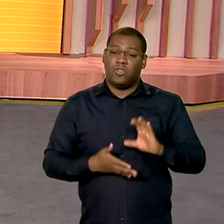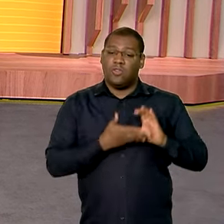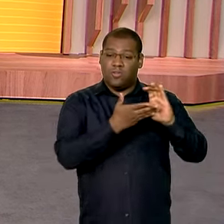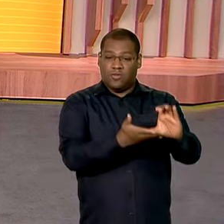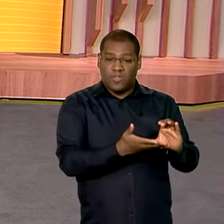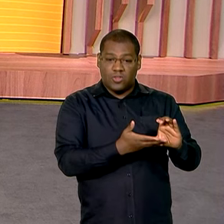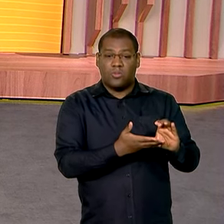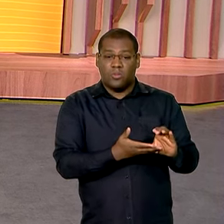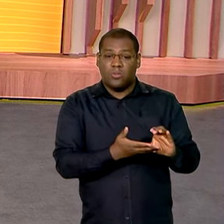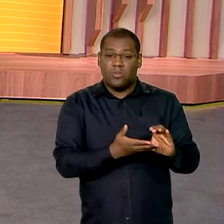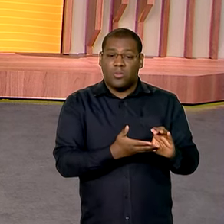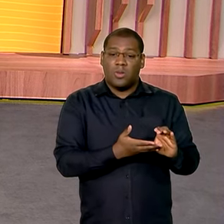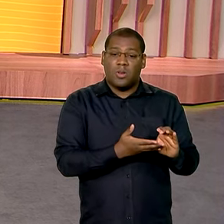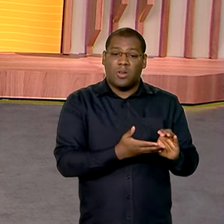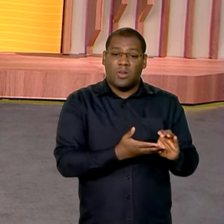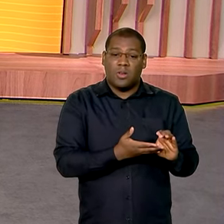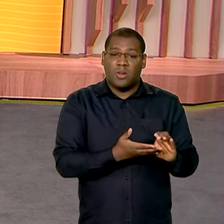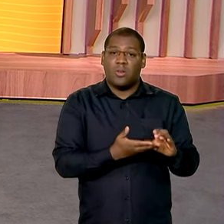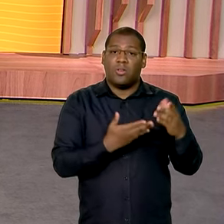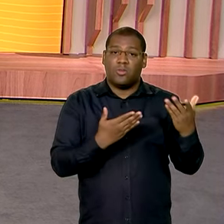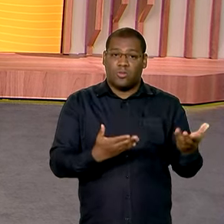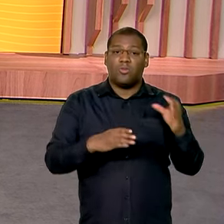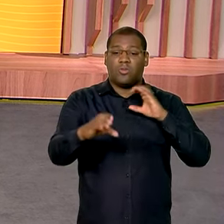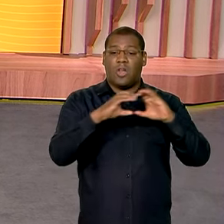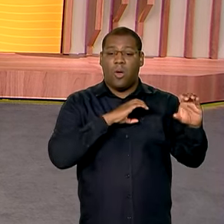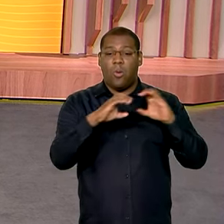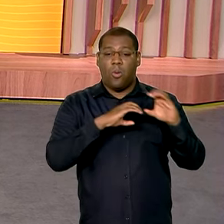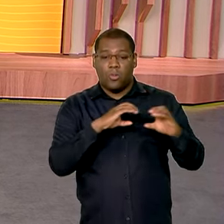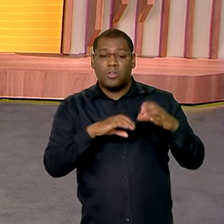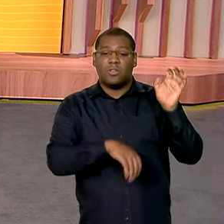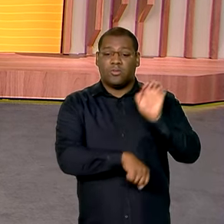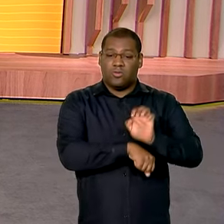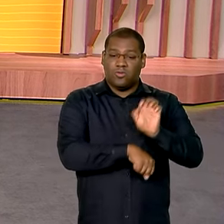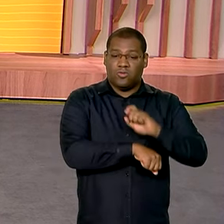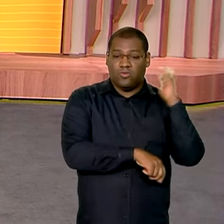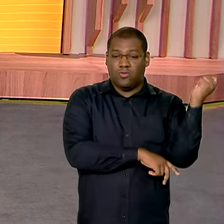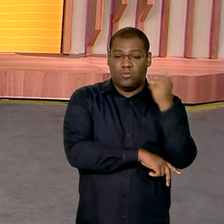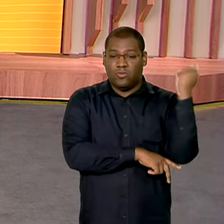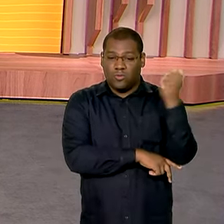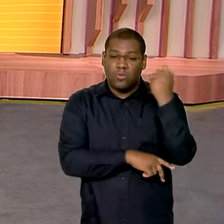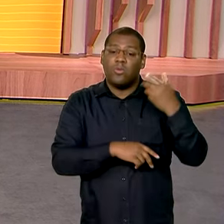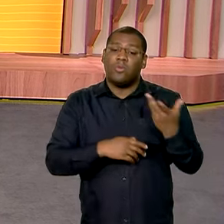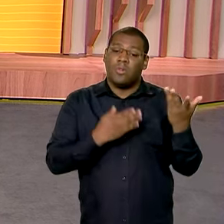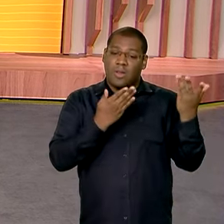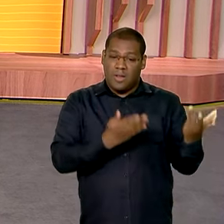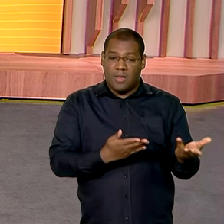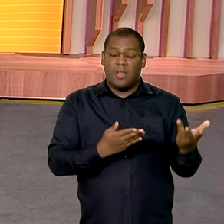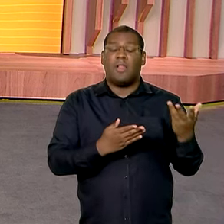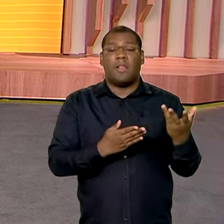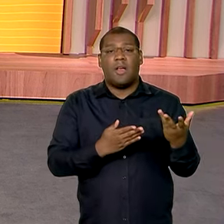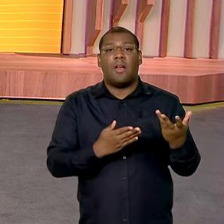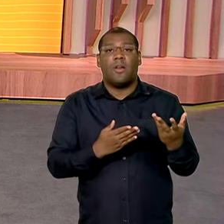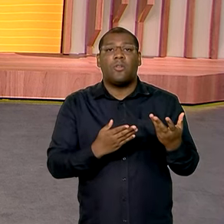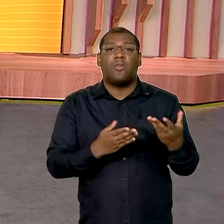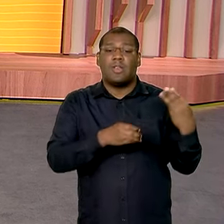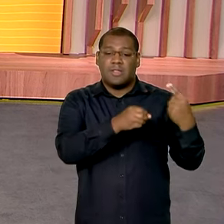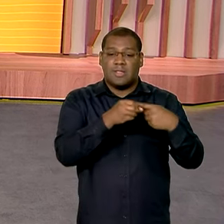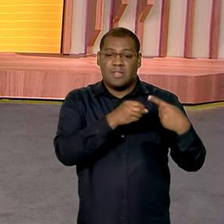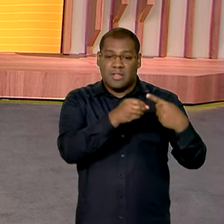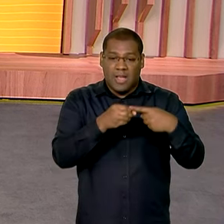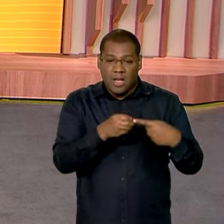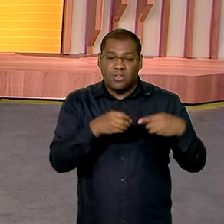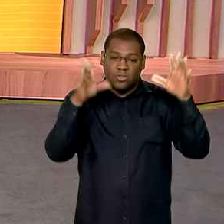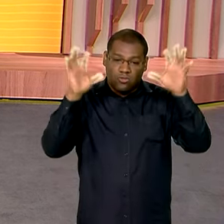financiar a recuperação da rede de telecomunicações nos locais prejudicados pelas chuvas no Rio Grande do Sul. Os